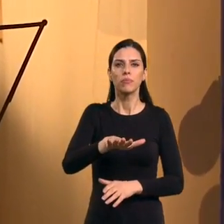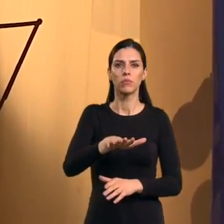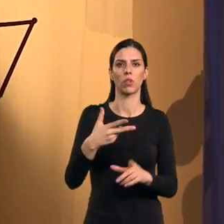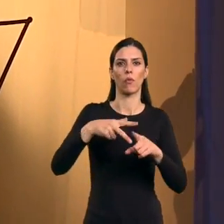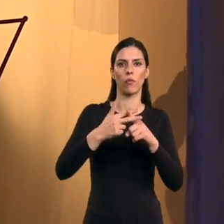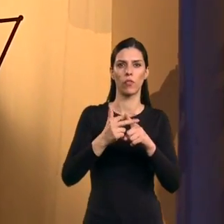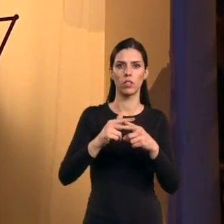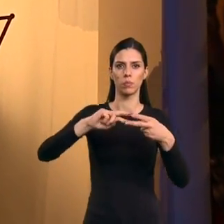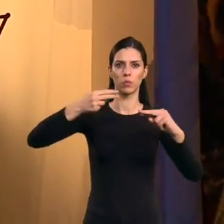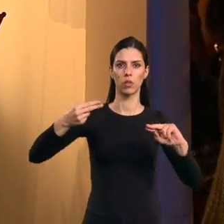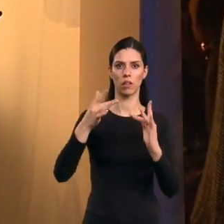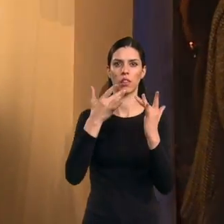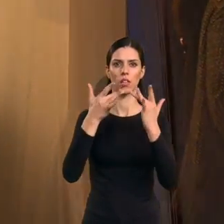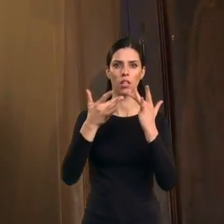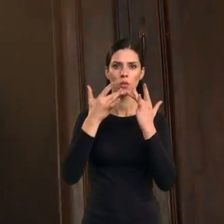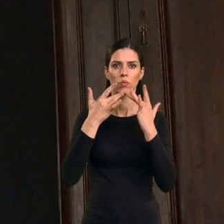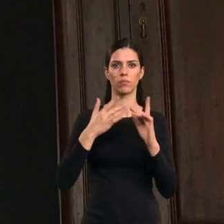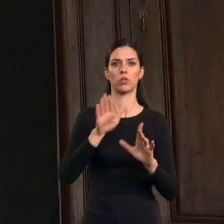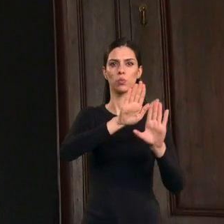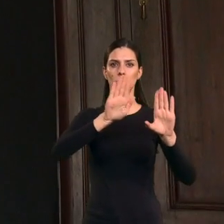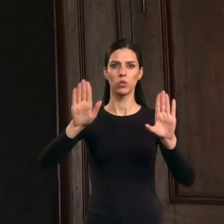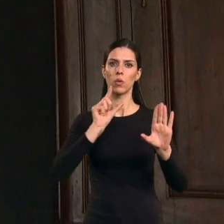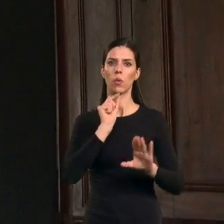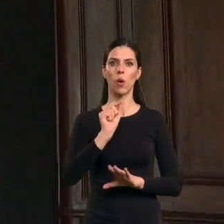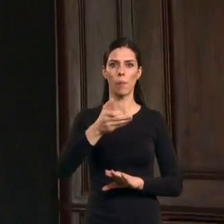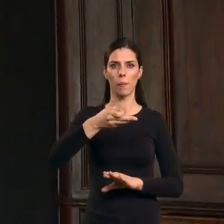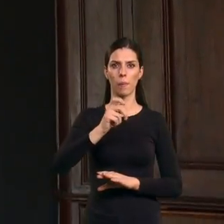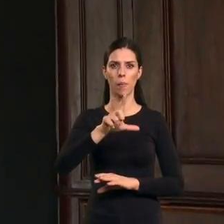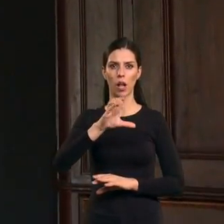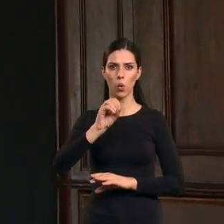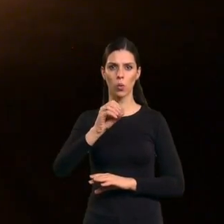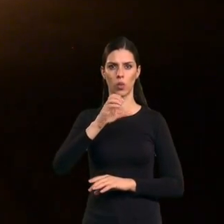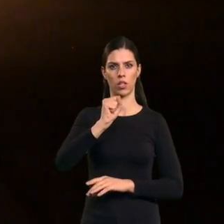Teatro, através da exposição Palcografias.